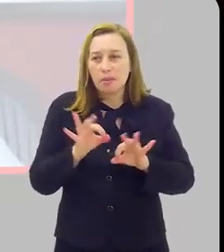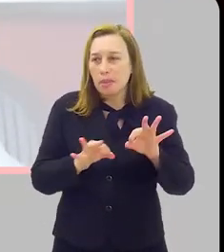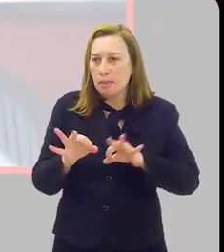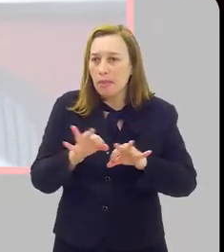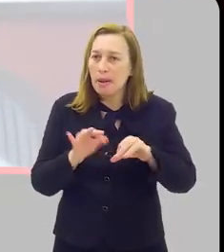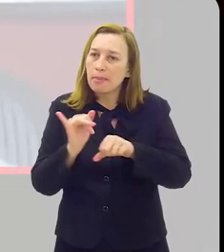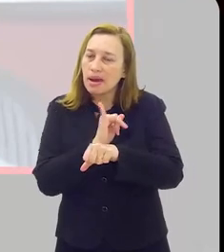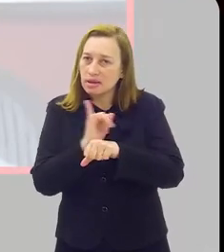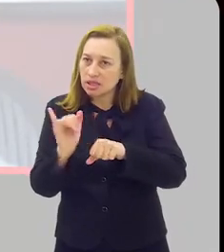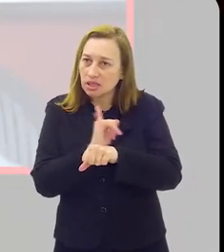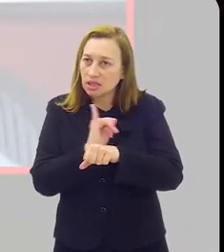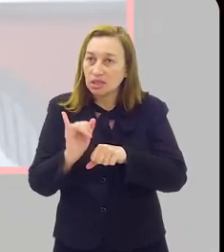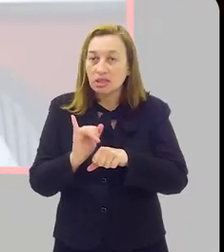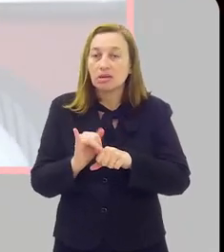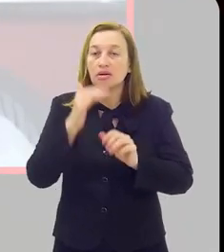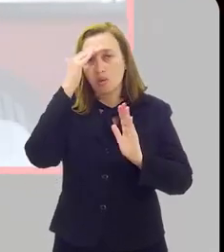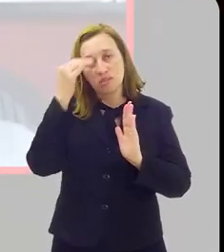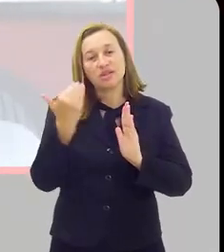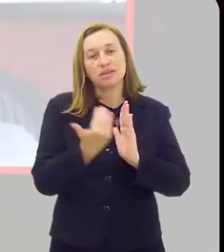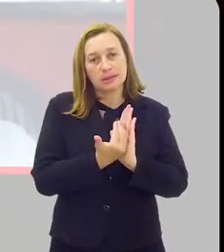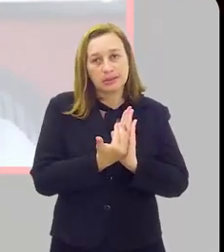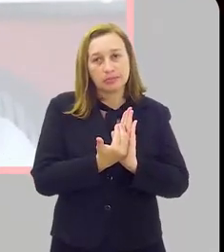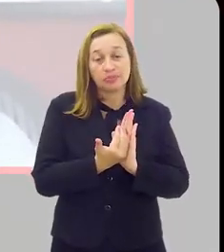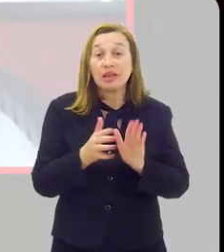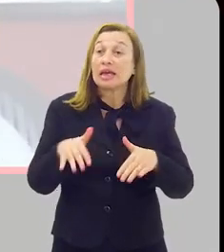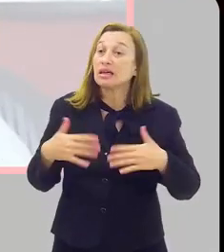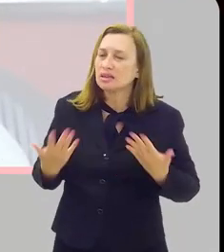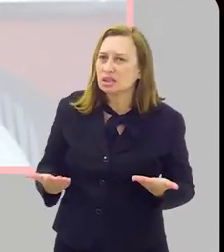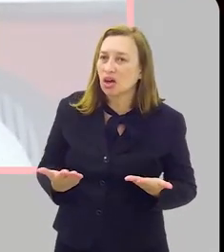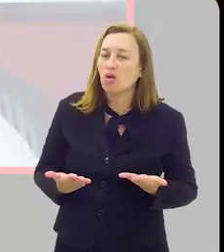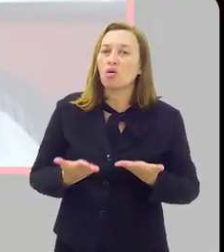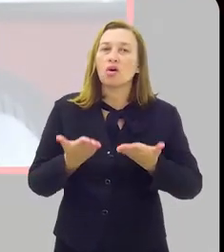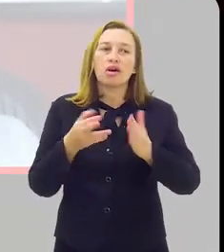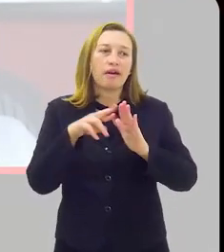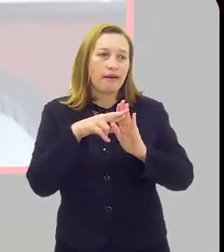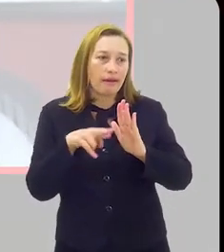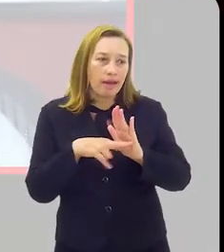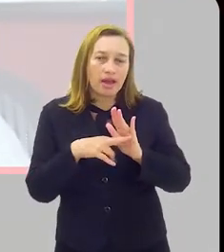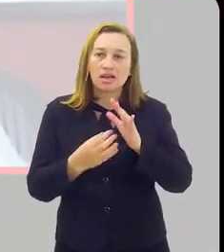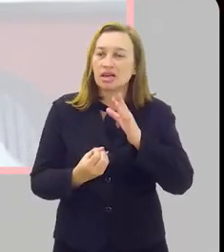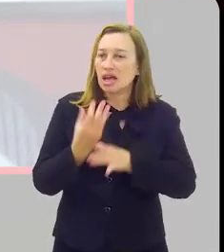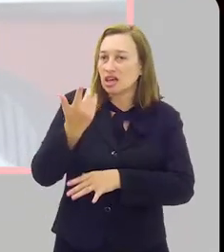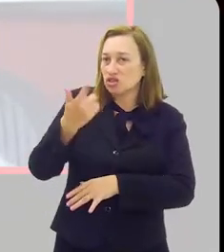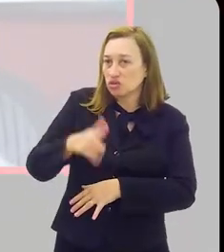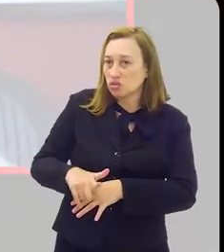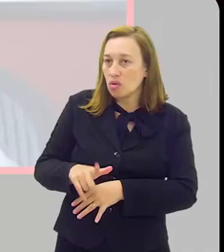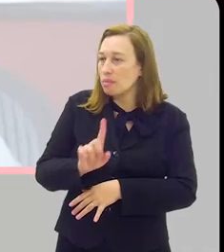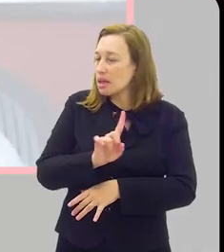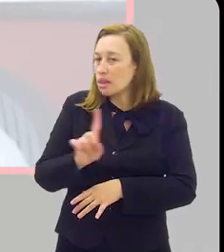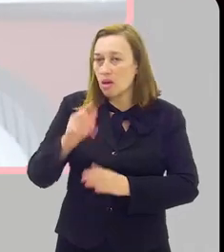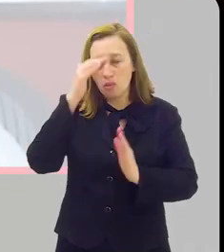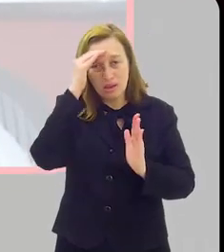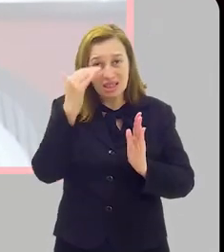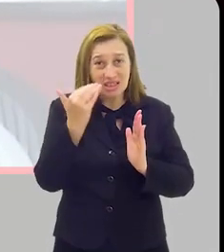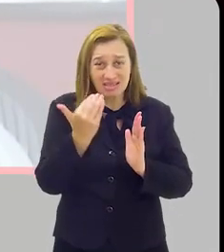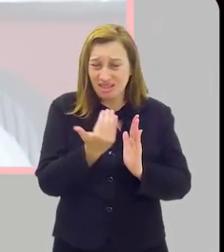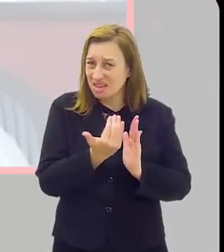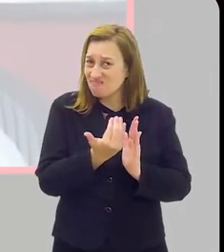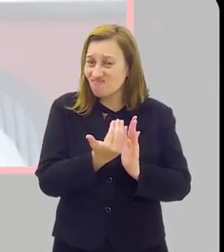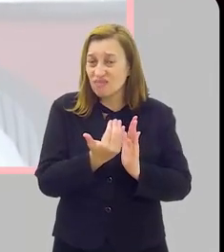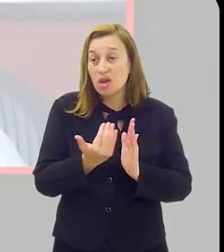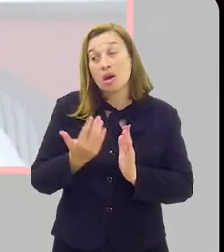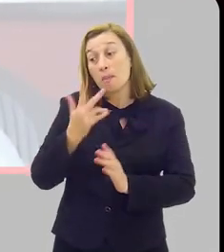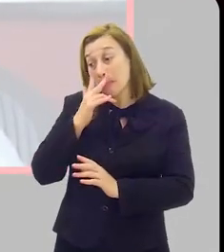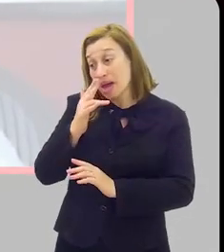elaborada ou recomendada para ser obedecida. Então, fazer uma medida que não será obedecida, como me parece que